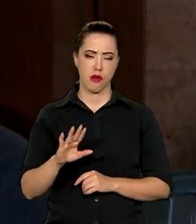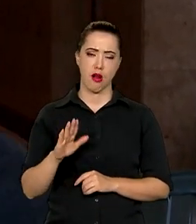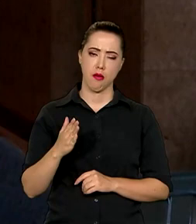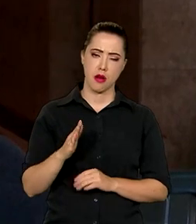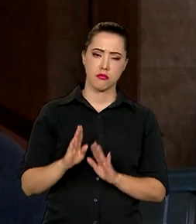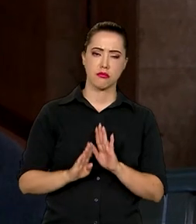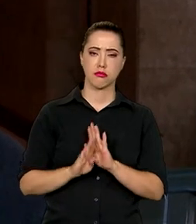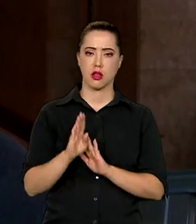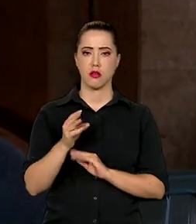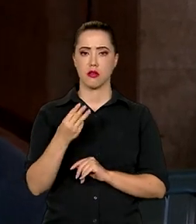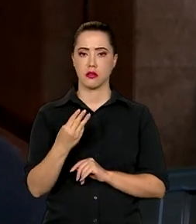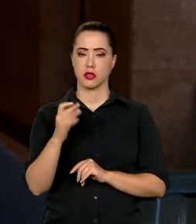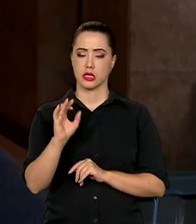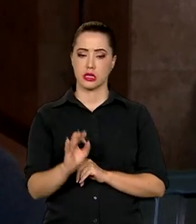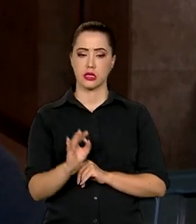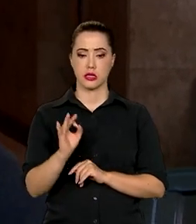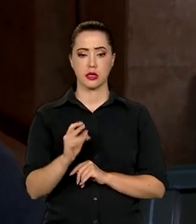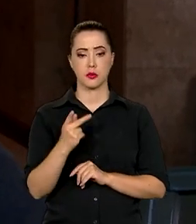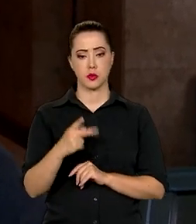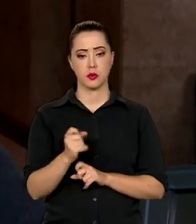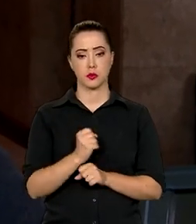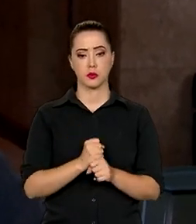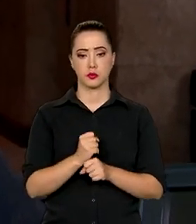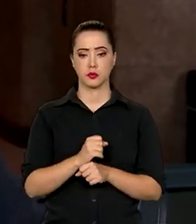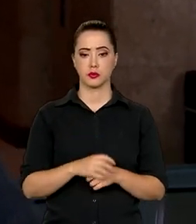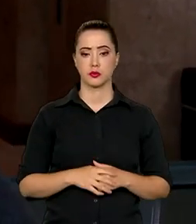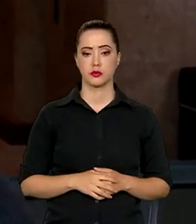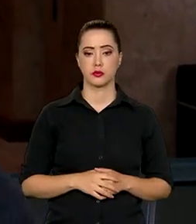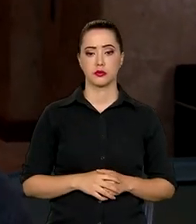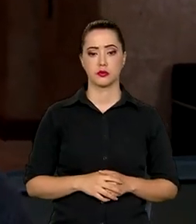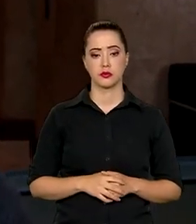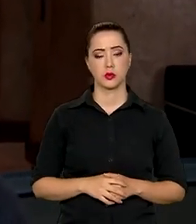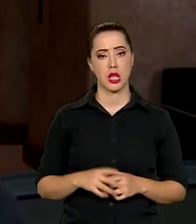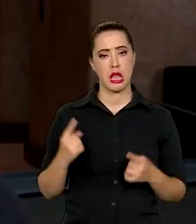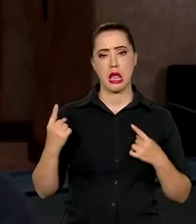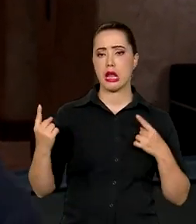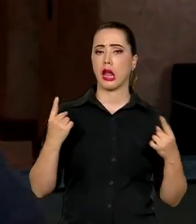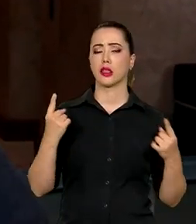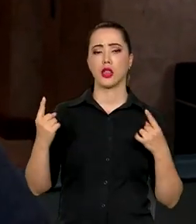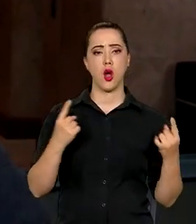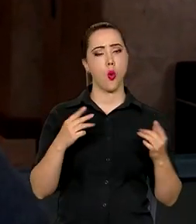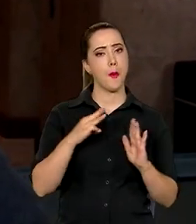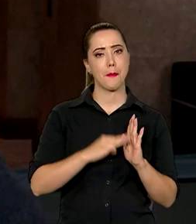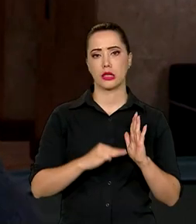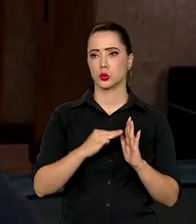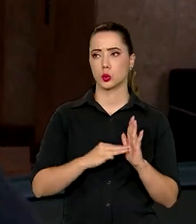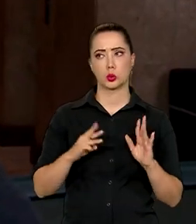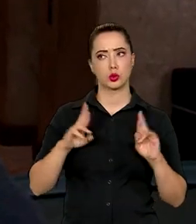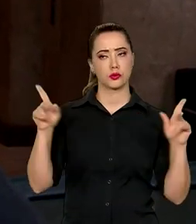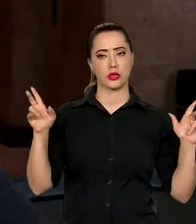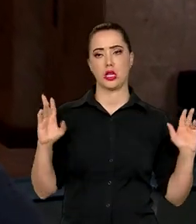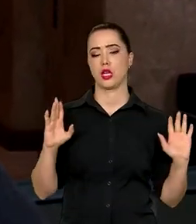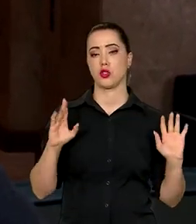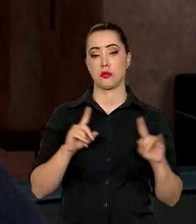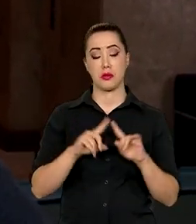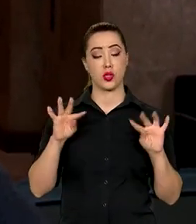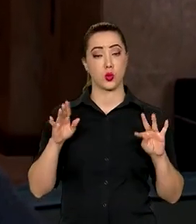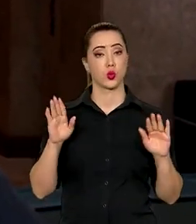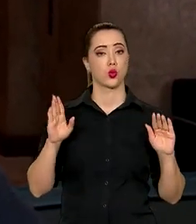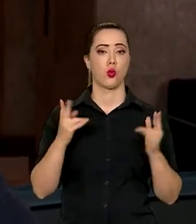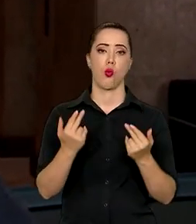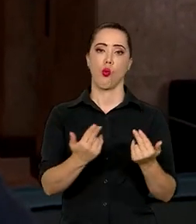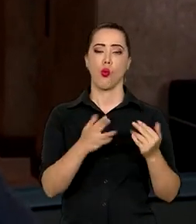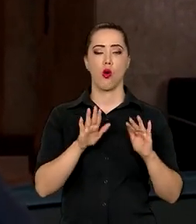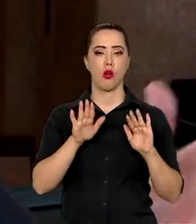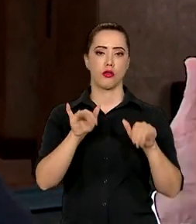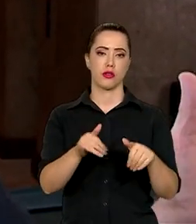acima dos 3% neste ano. Cada um tem uma metodologia, mas está tudo convergindo para a mesma coisa. Se